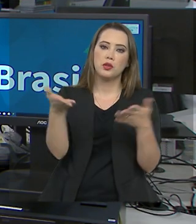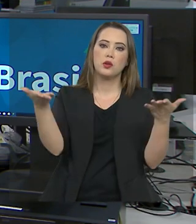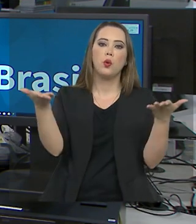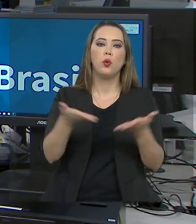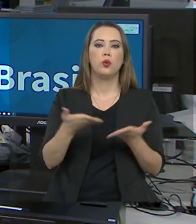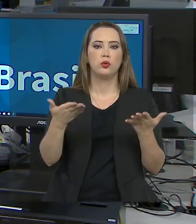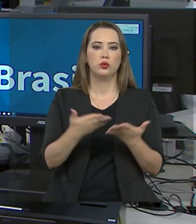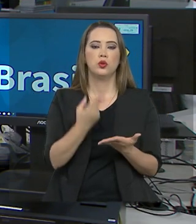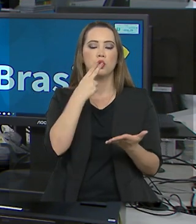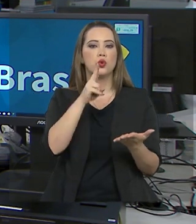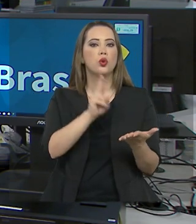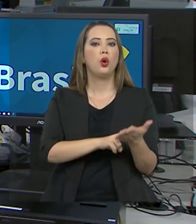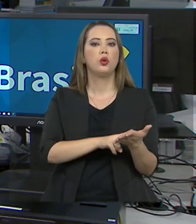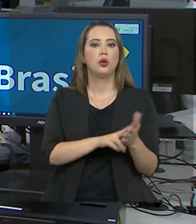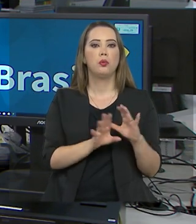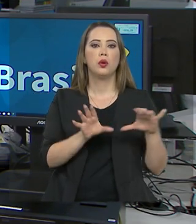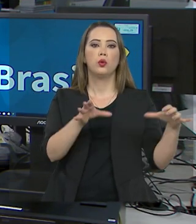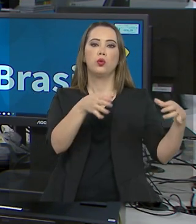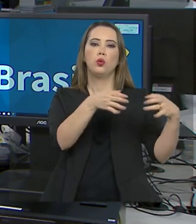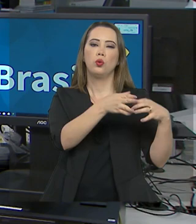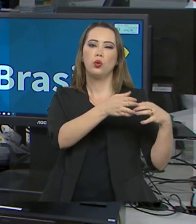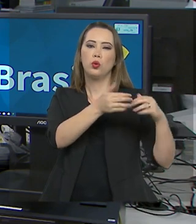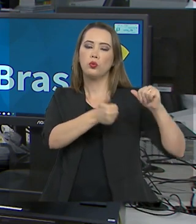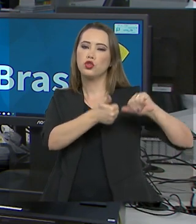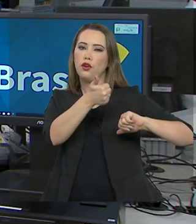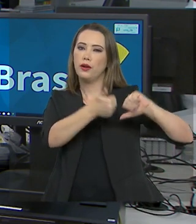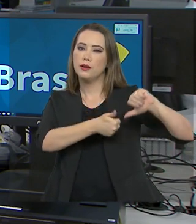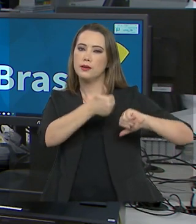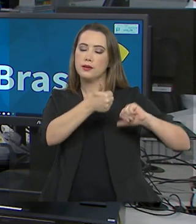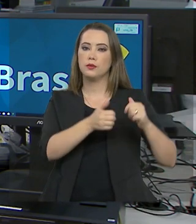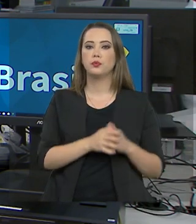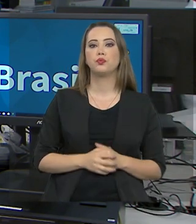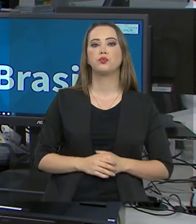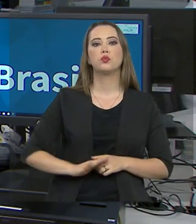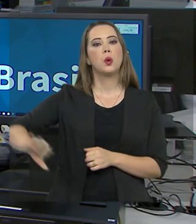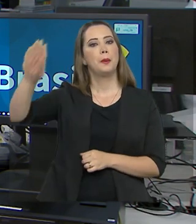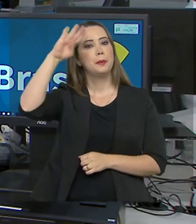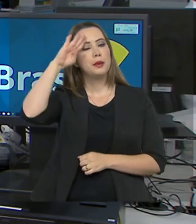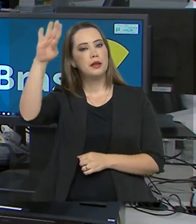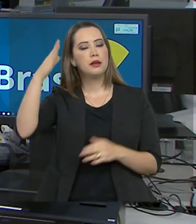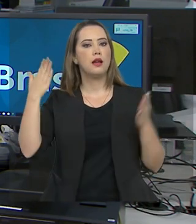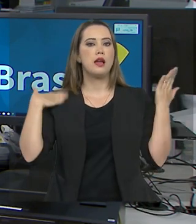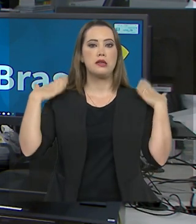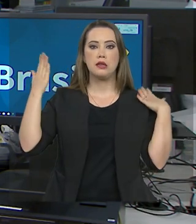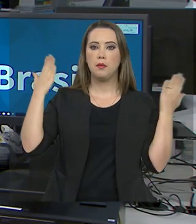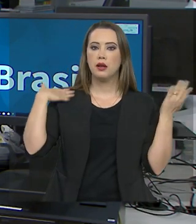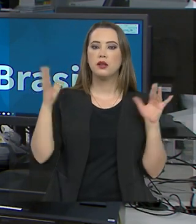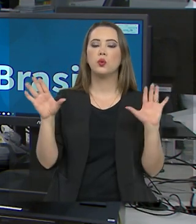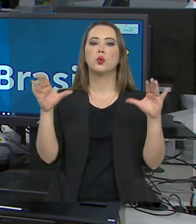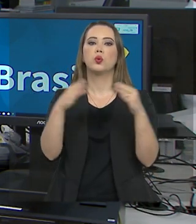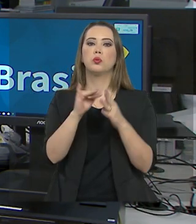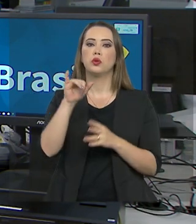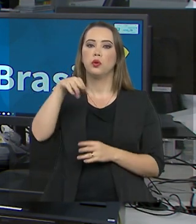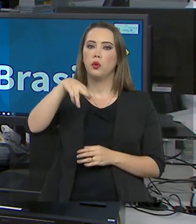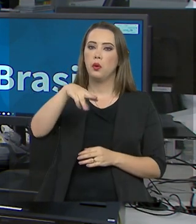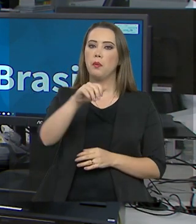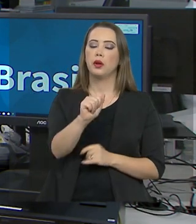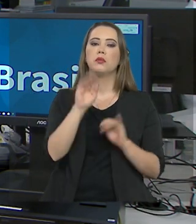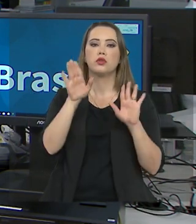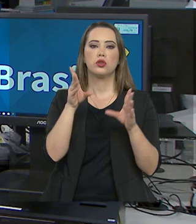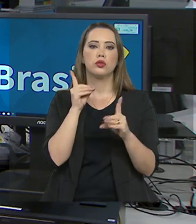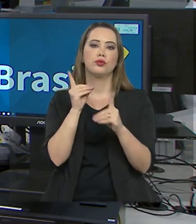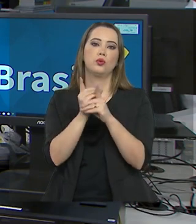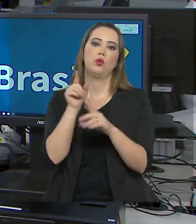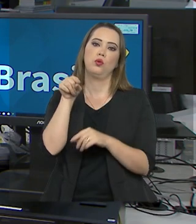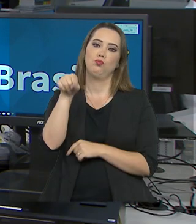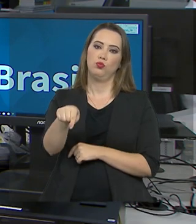divulgada hoje em nota pelo grupo de acompanhamento e avaliação. Militares da Marinha e agentes do Ibama já se encontram no